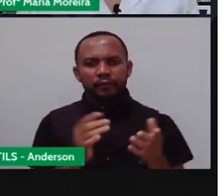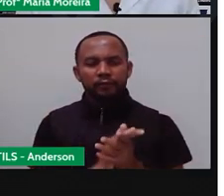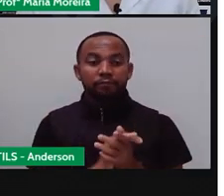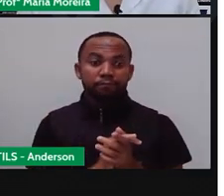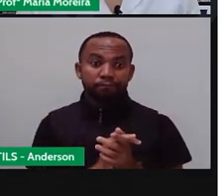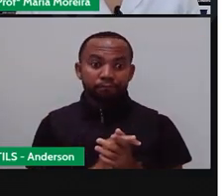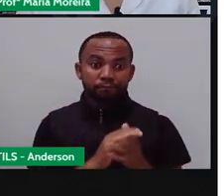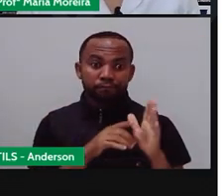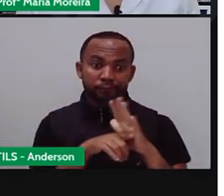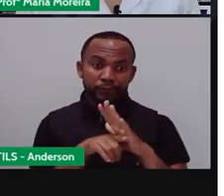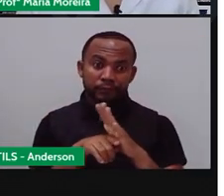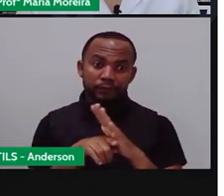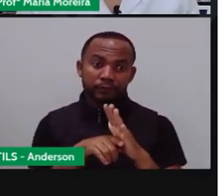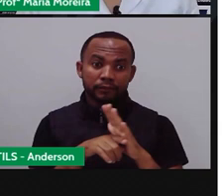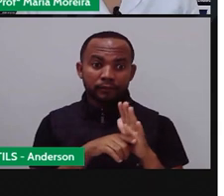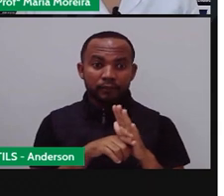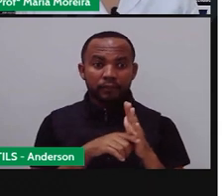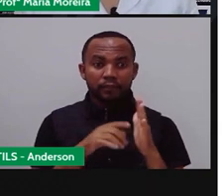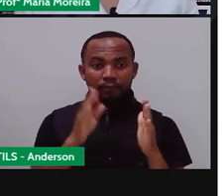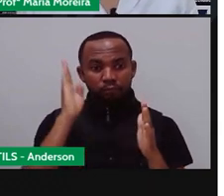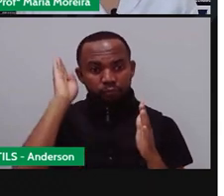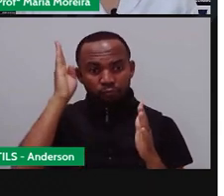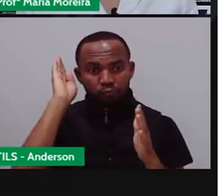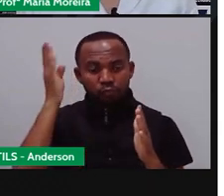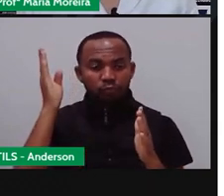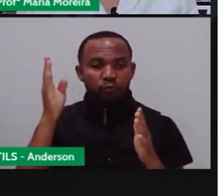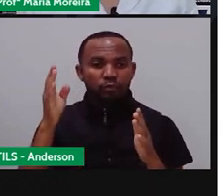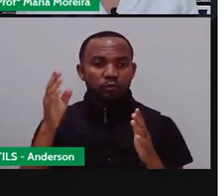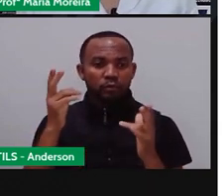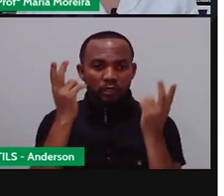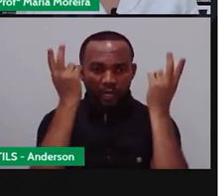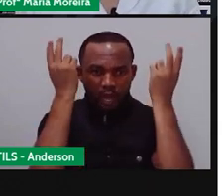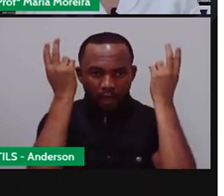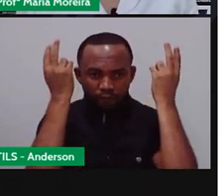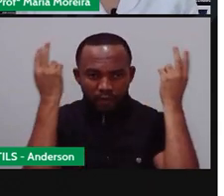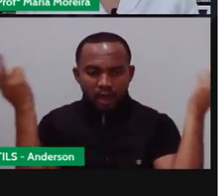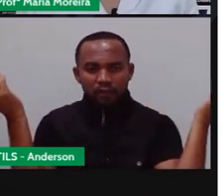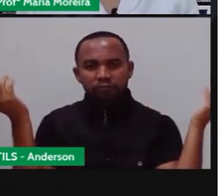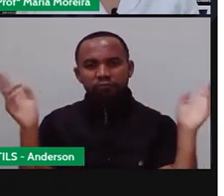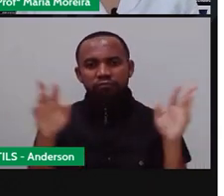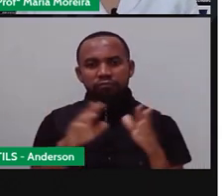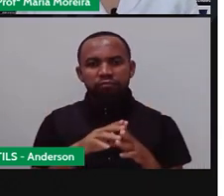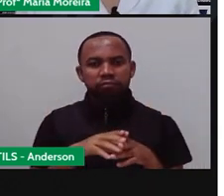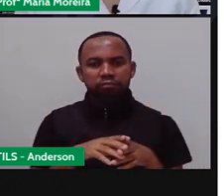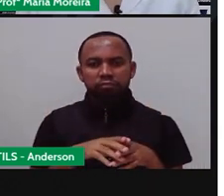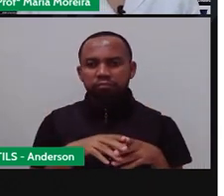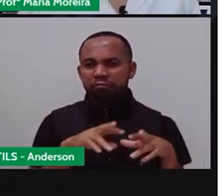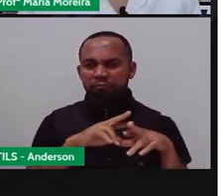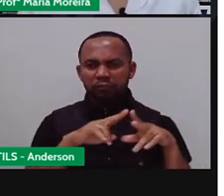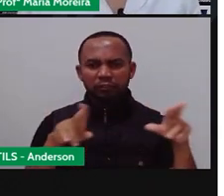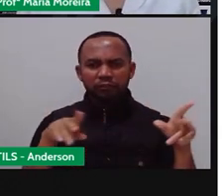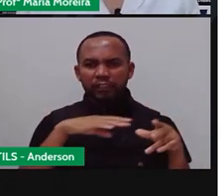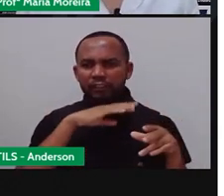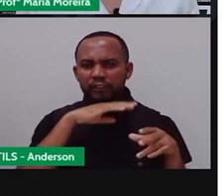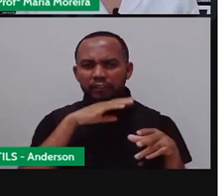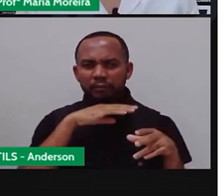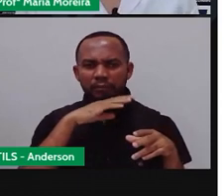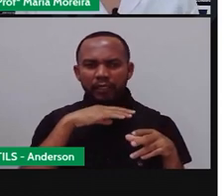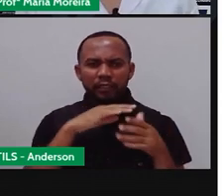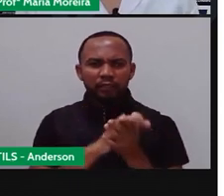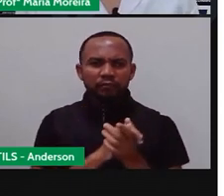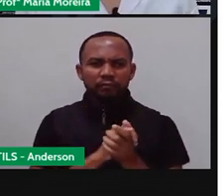Pois é. O burro, o cavalo, o búfalo asiático, o gato, o porquinho da índia, a lhama, o camelo